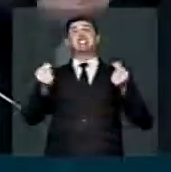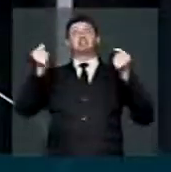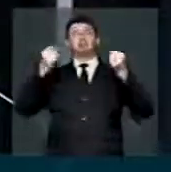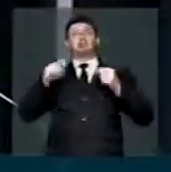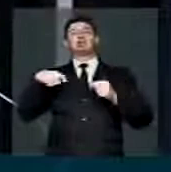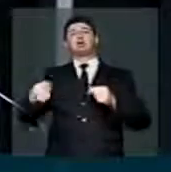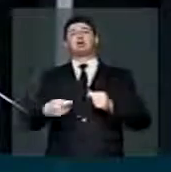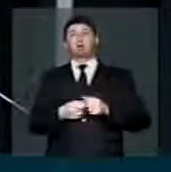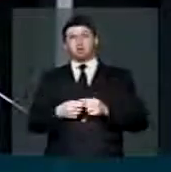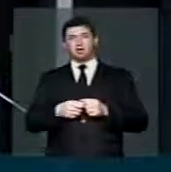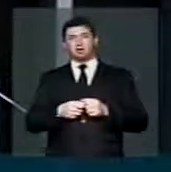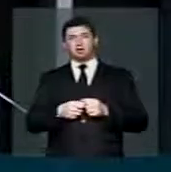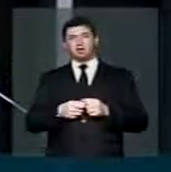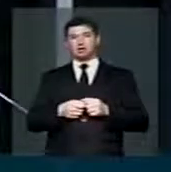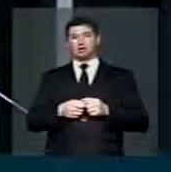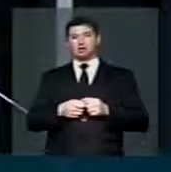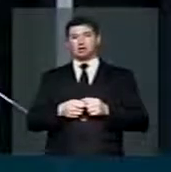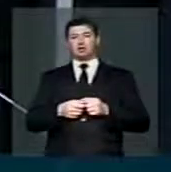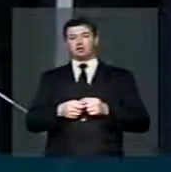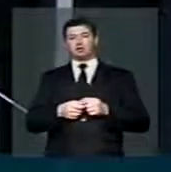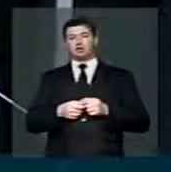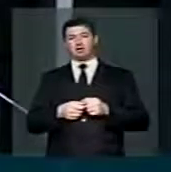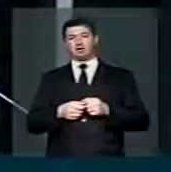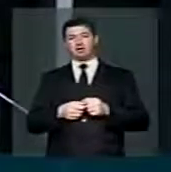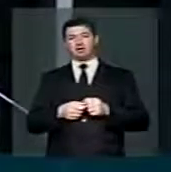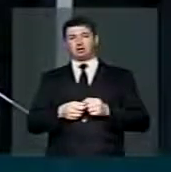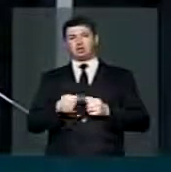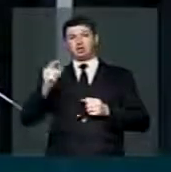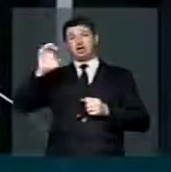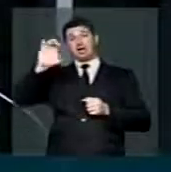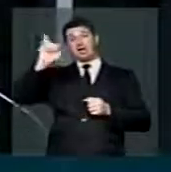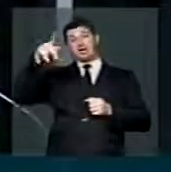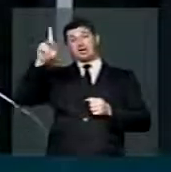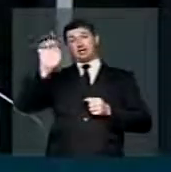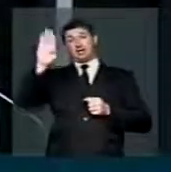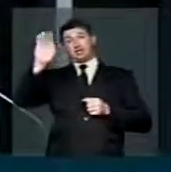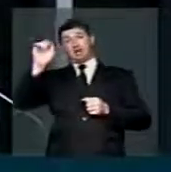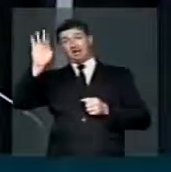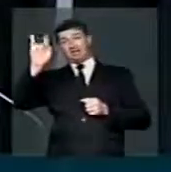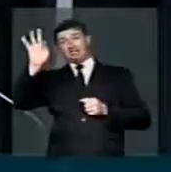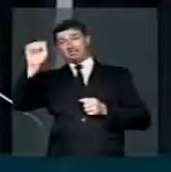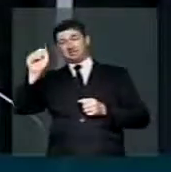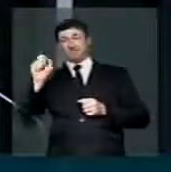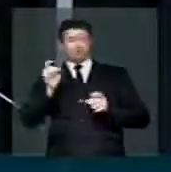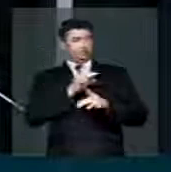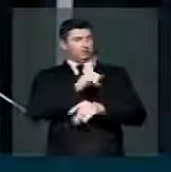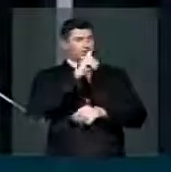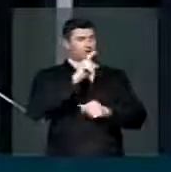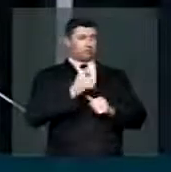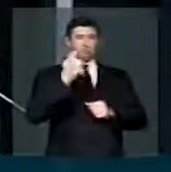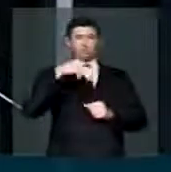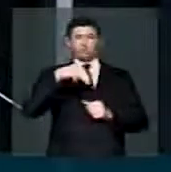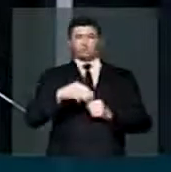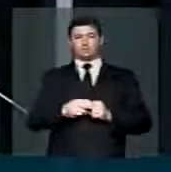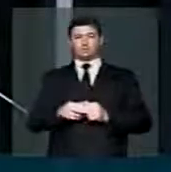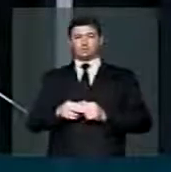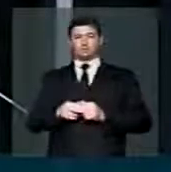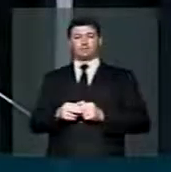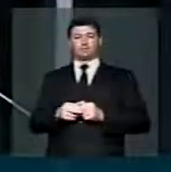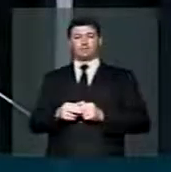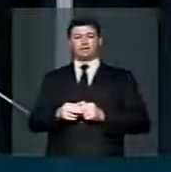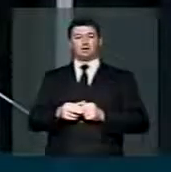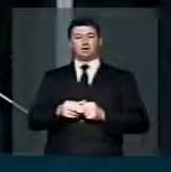E quem são esses bilionários, deputado Camarinha? É o Eike Batista, só para encerrar, senhor presidente, é o